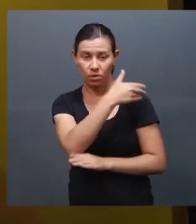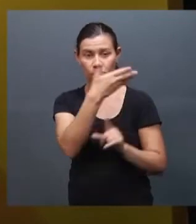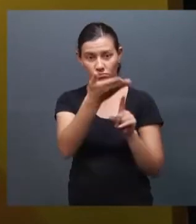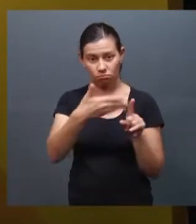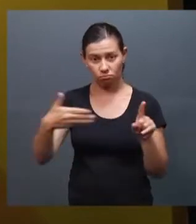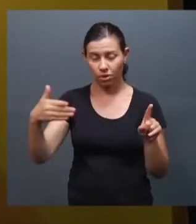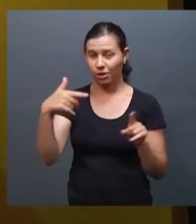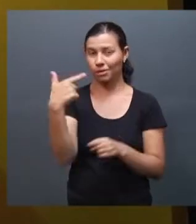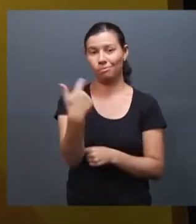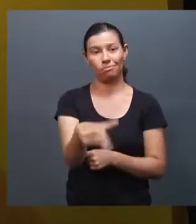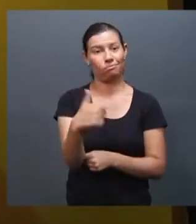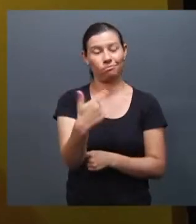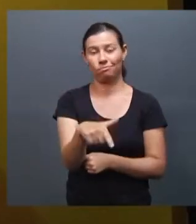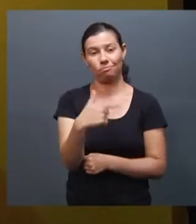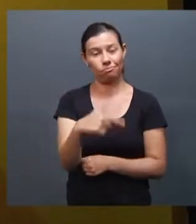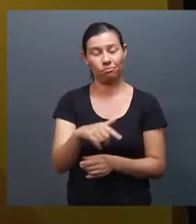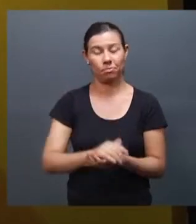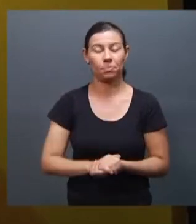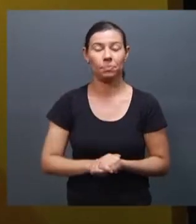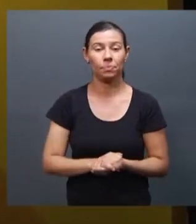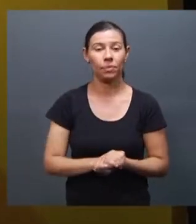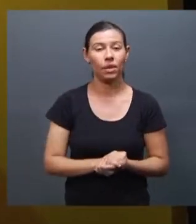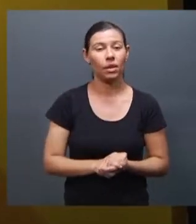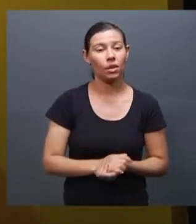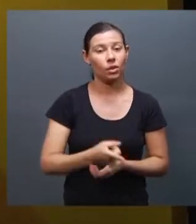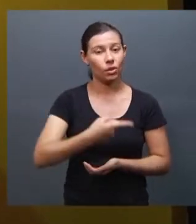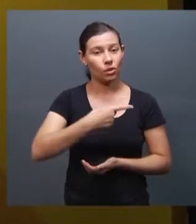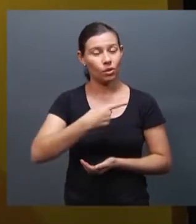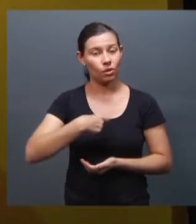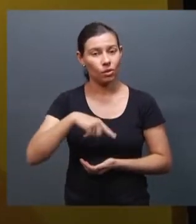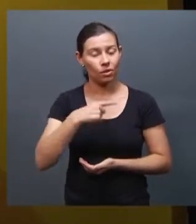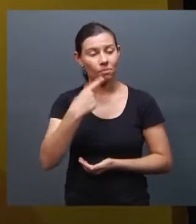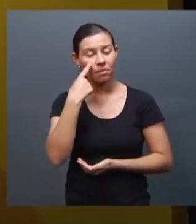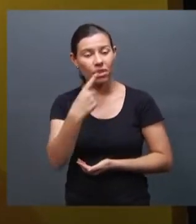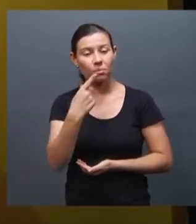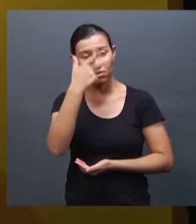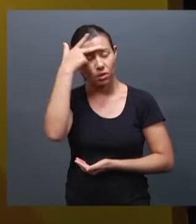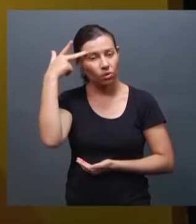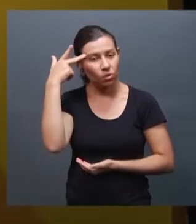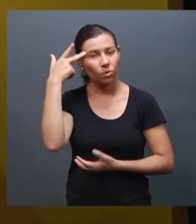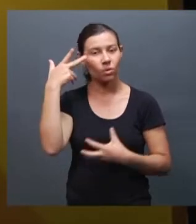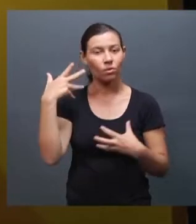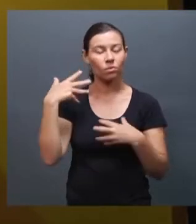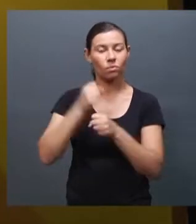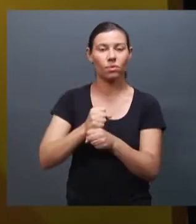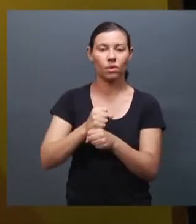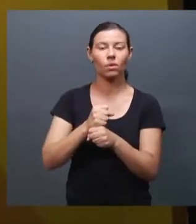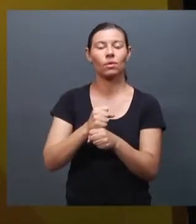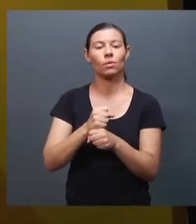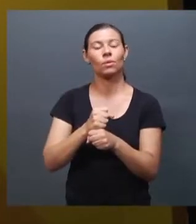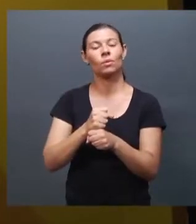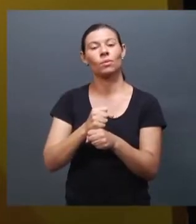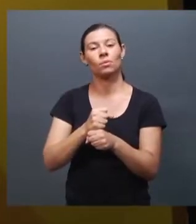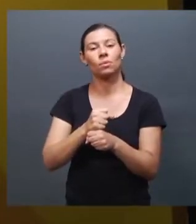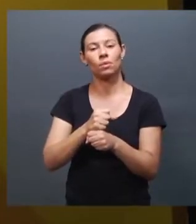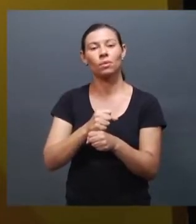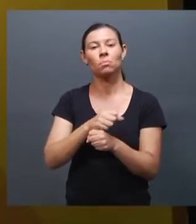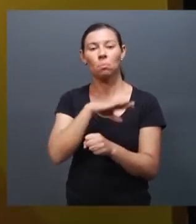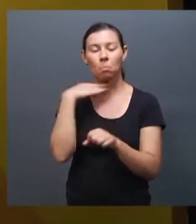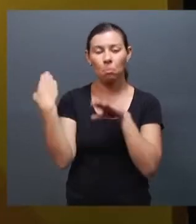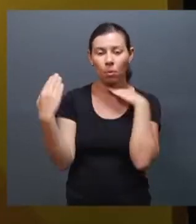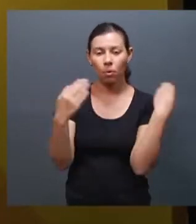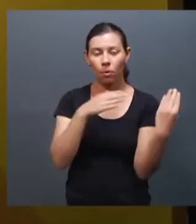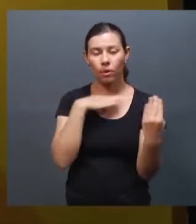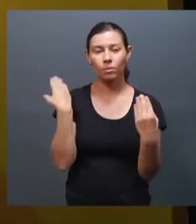translesbofobia. Então a gente não tem como mensurar quantos assassinatos ocorreram pelo preconceito. Então tem essa questão da